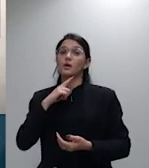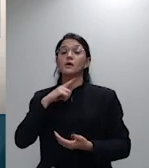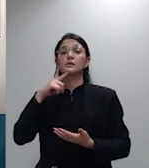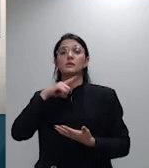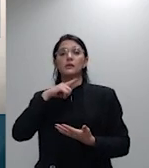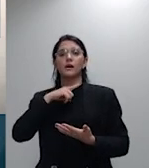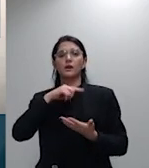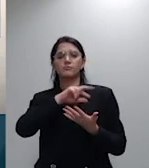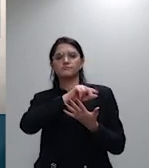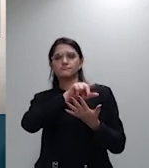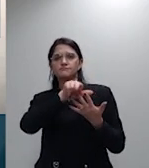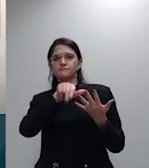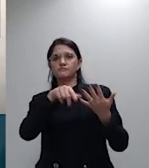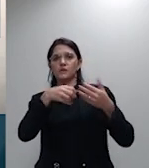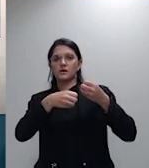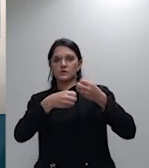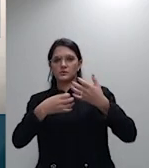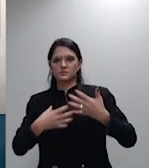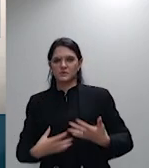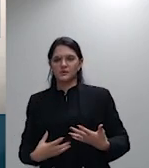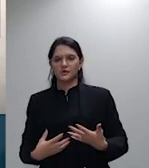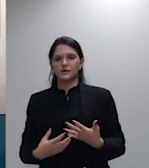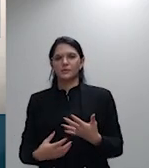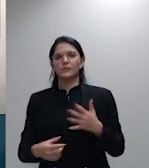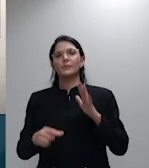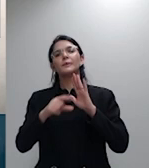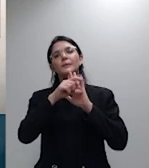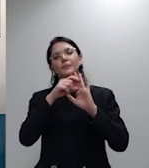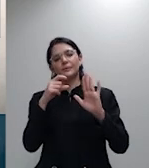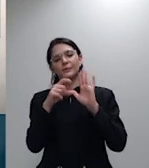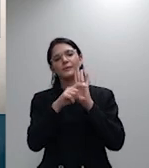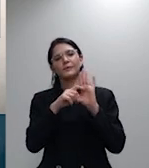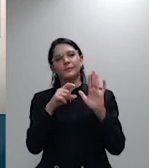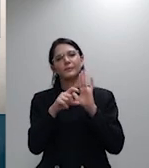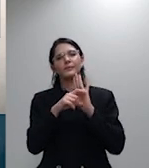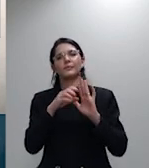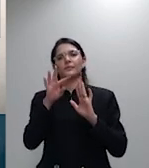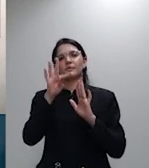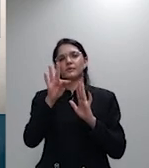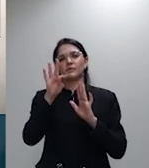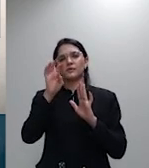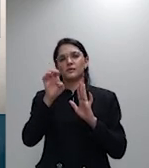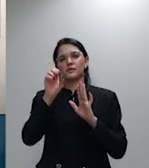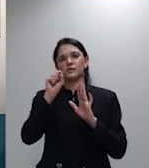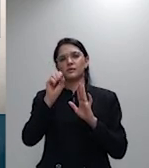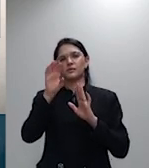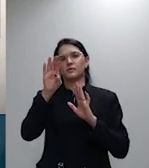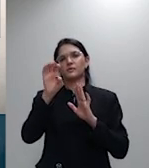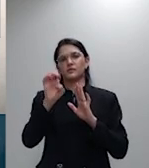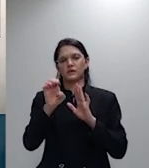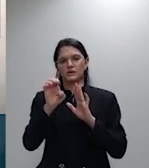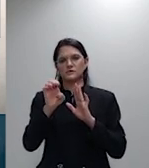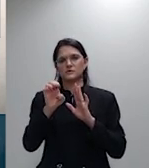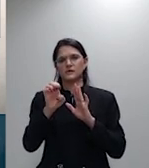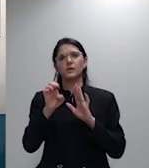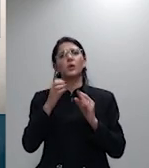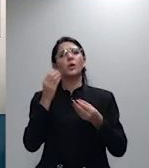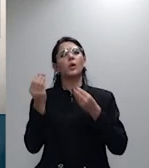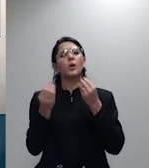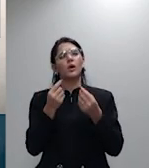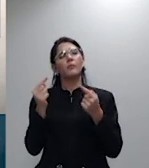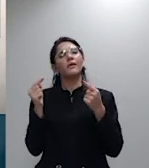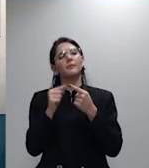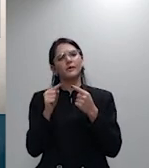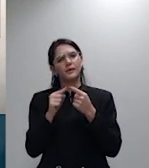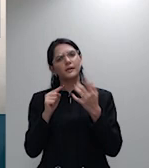das teses, da tese que efetivamente estamos enfrentando e a matéria basicamente se situa nessa interpretação